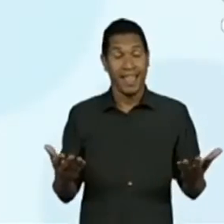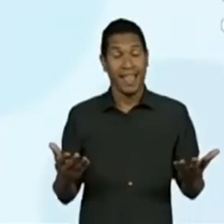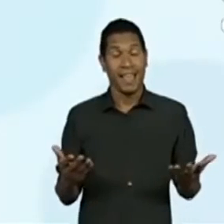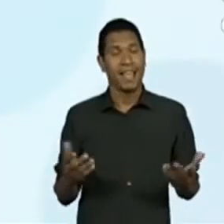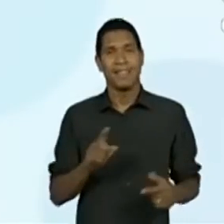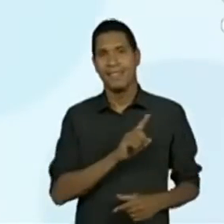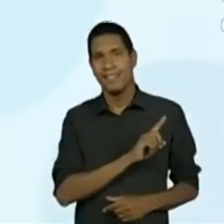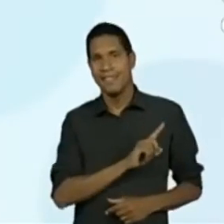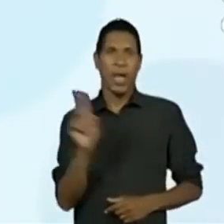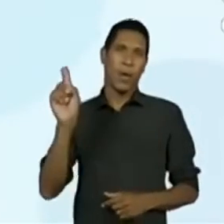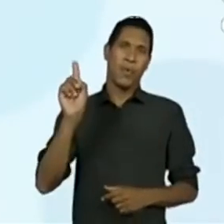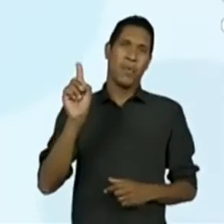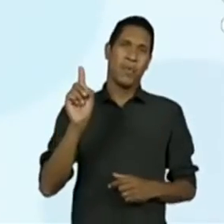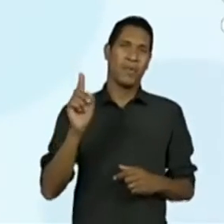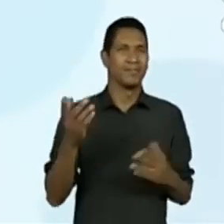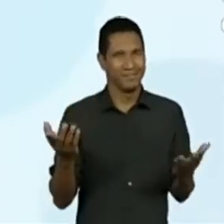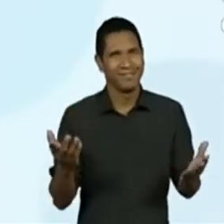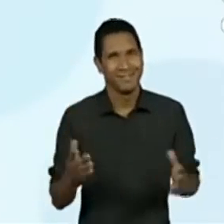não.